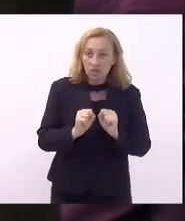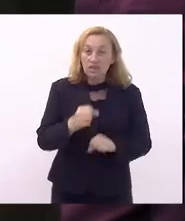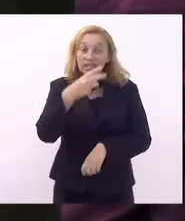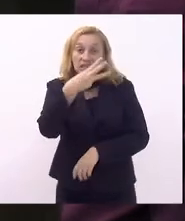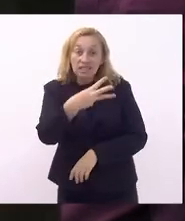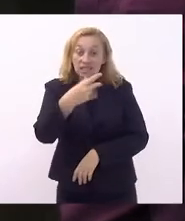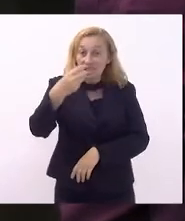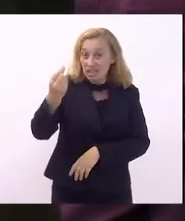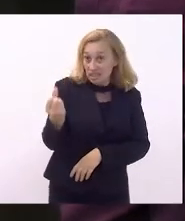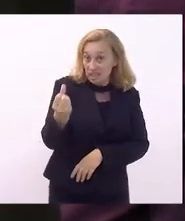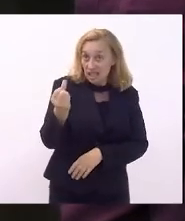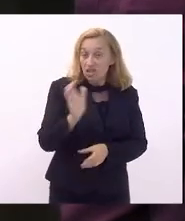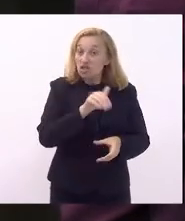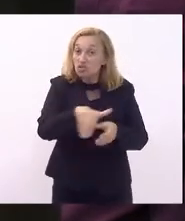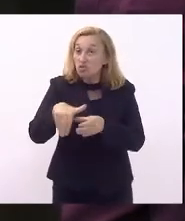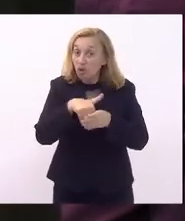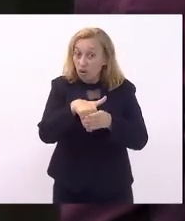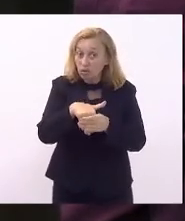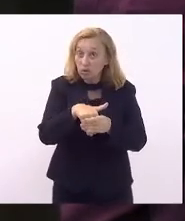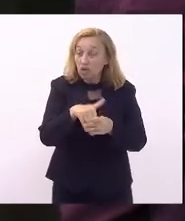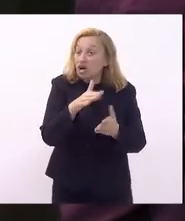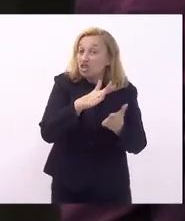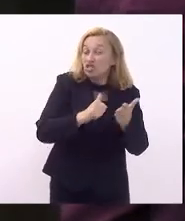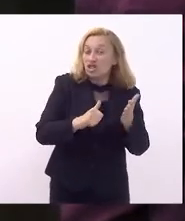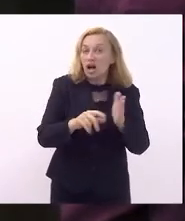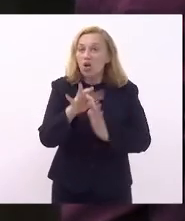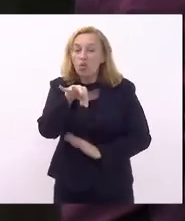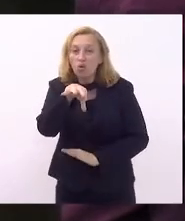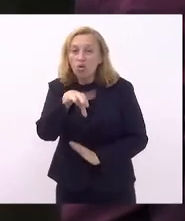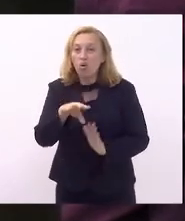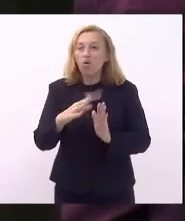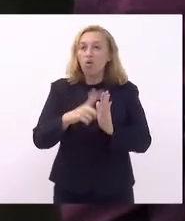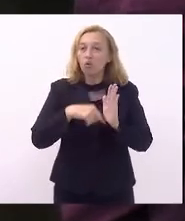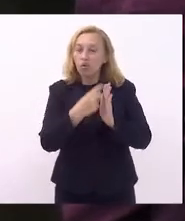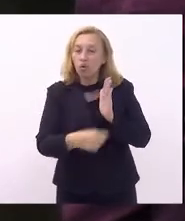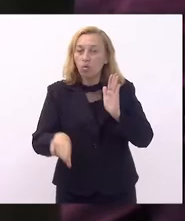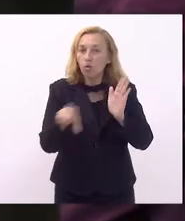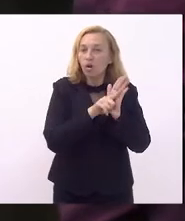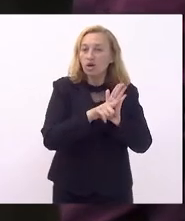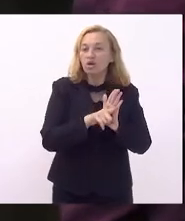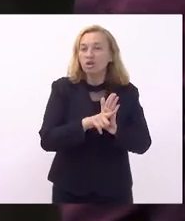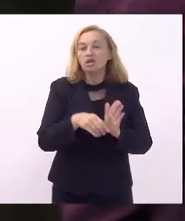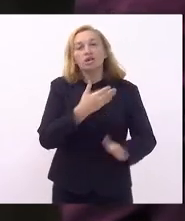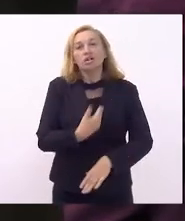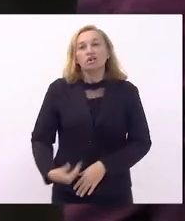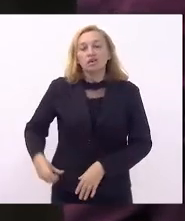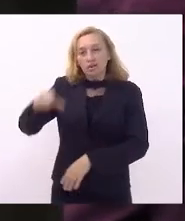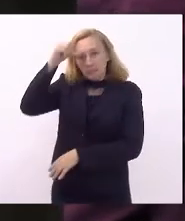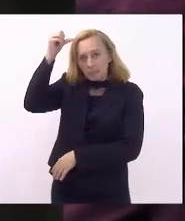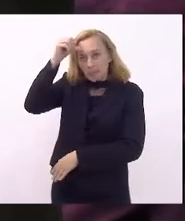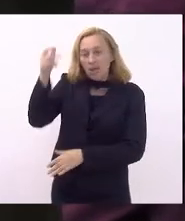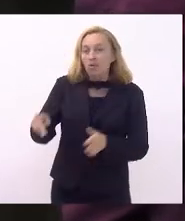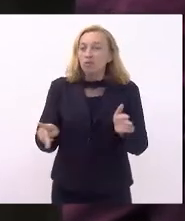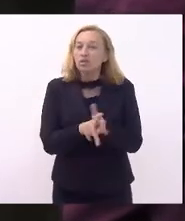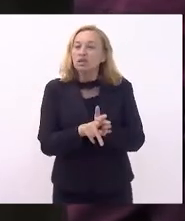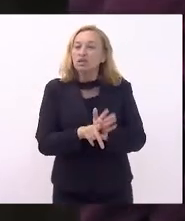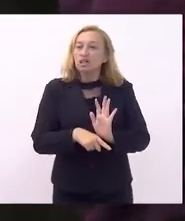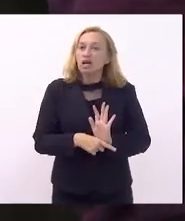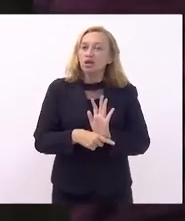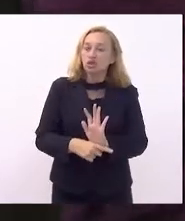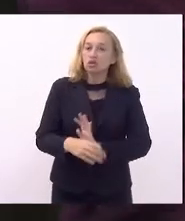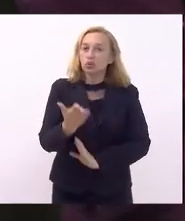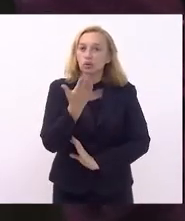votos, derrubar o veto do governador Cláudio Castro ao projeto que institui o auxílio à